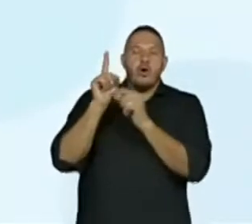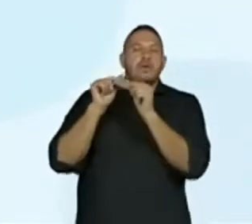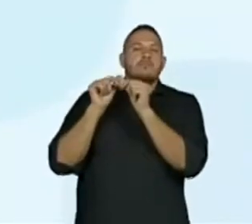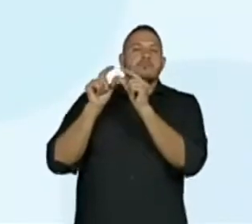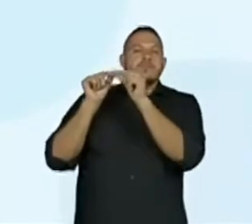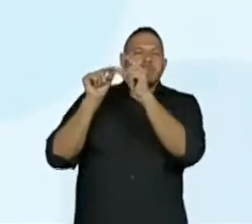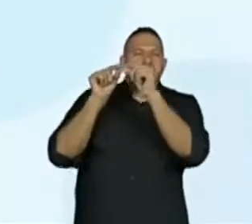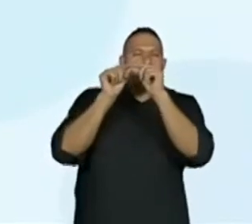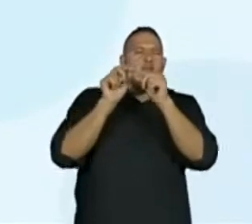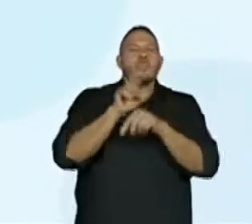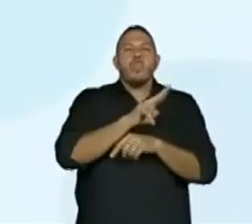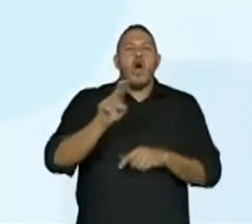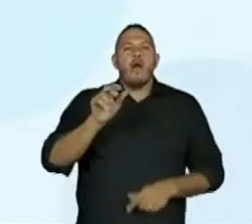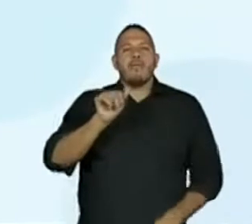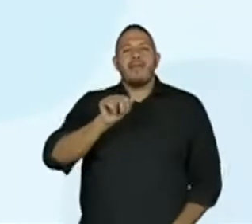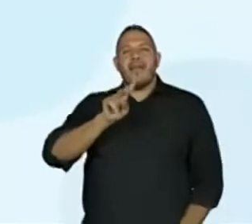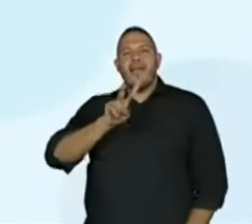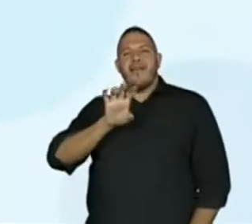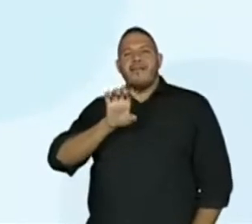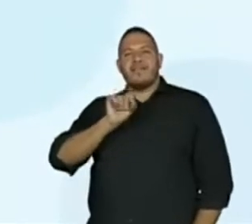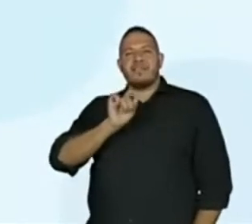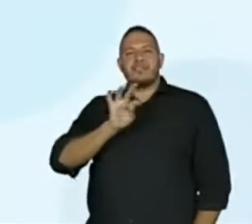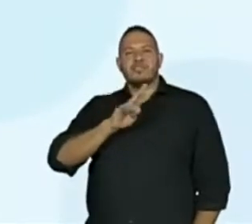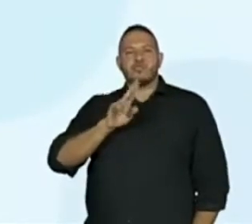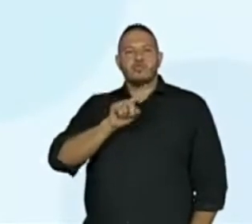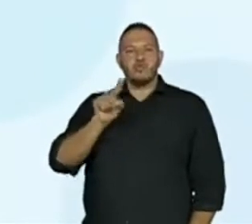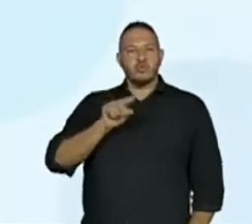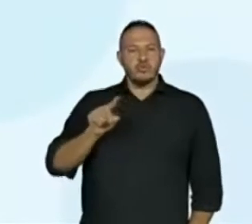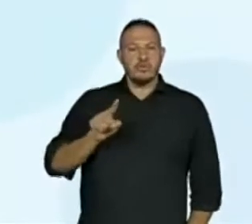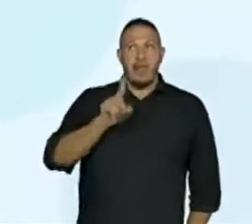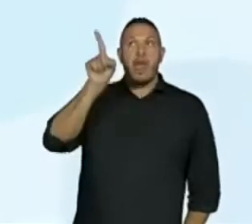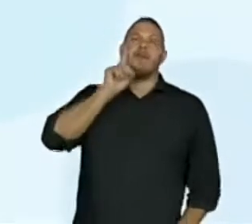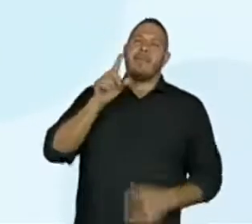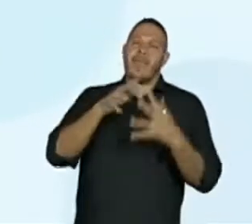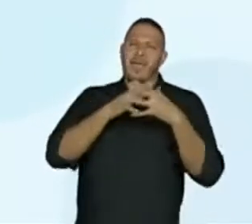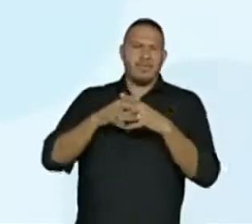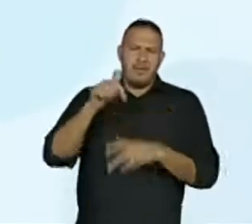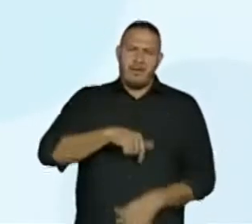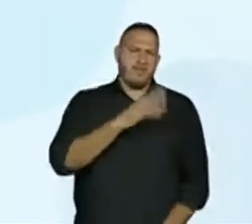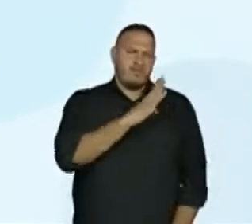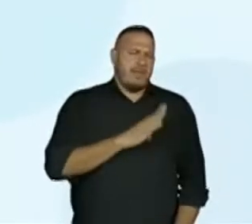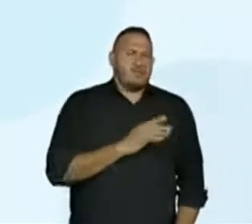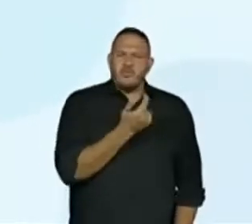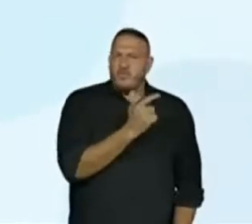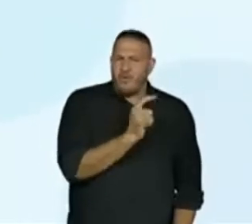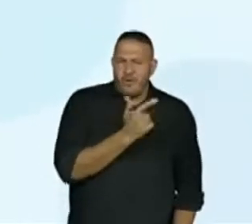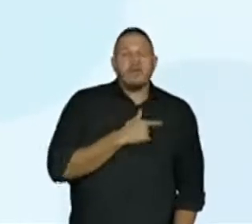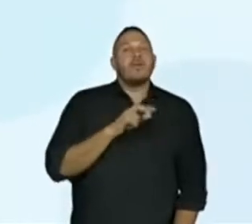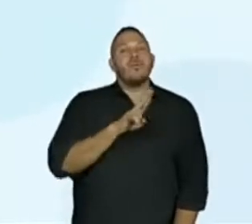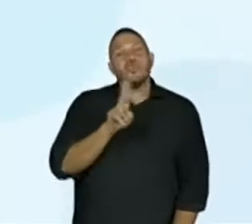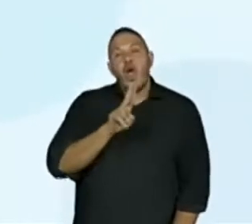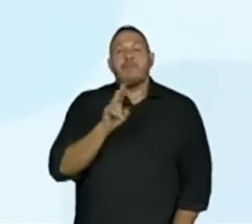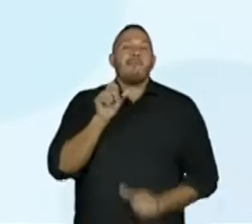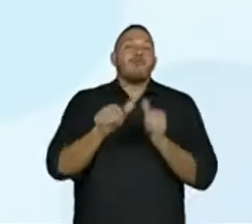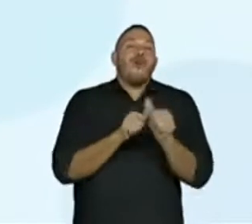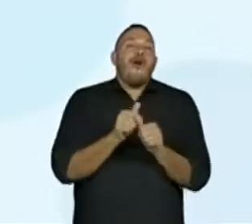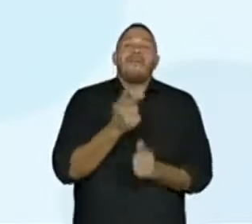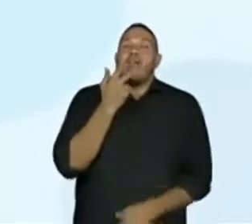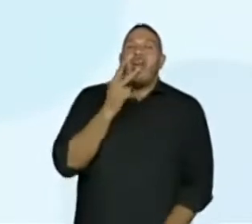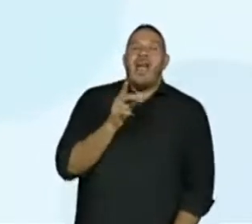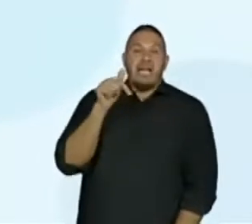americana mas como não havia avestruz no Brasil a ave passou a ser chamada de Ema